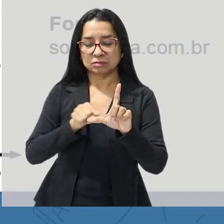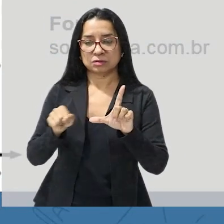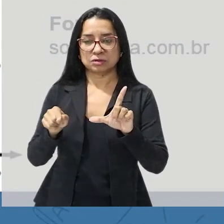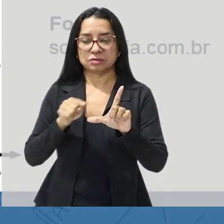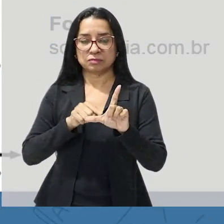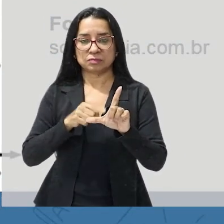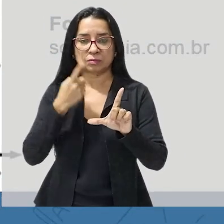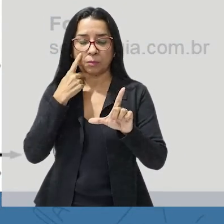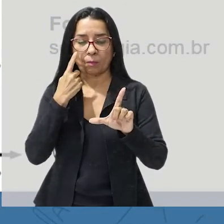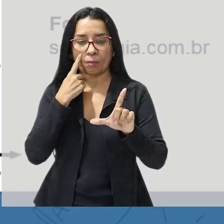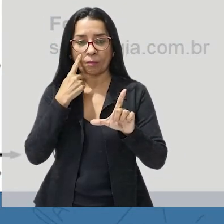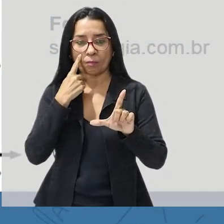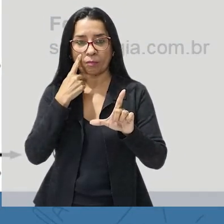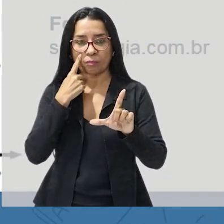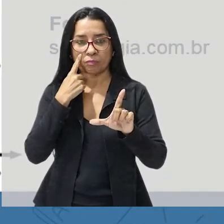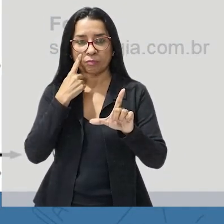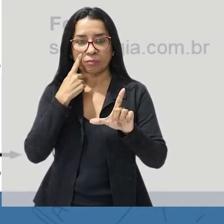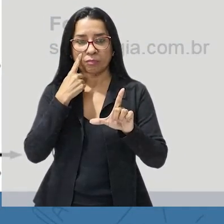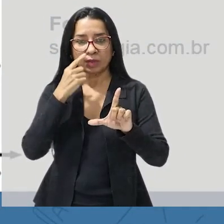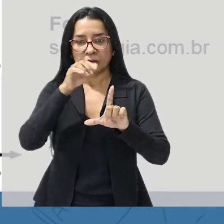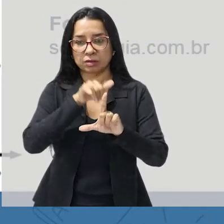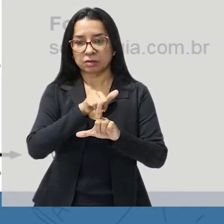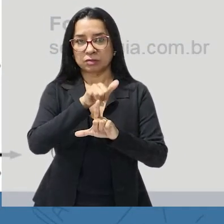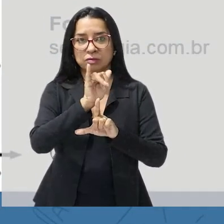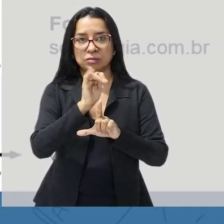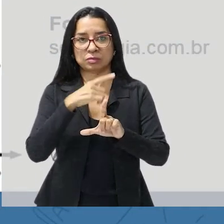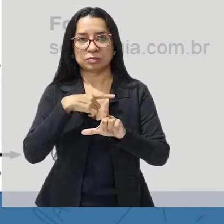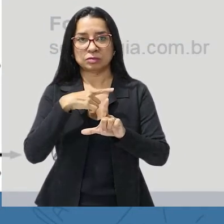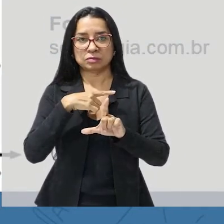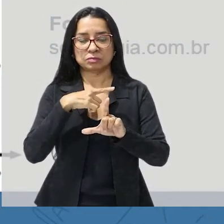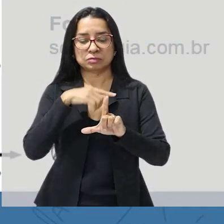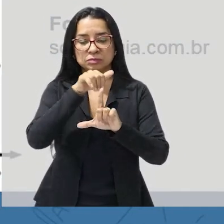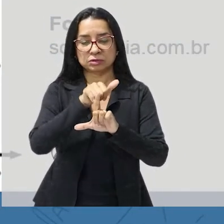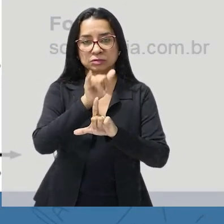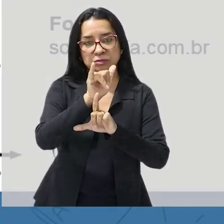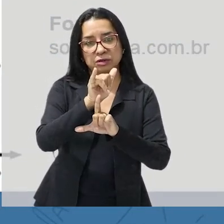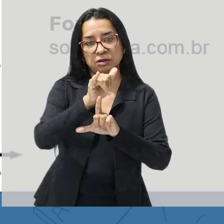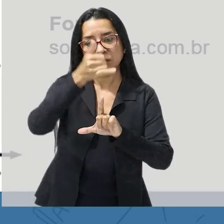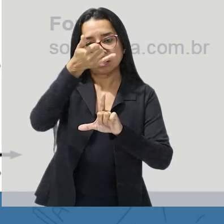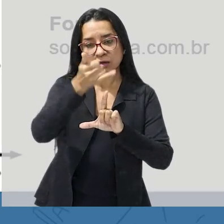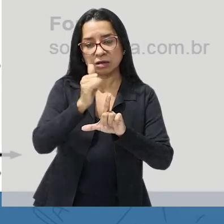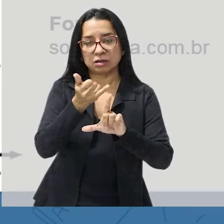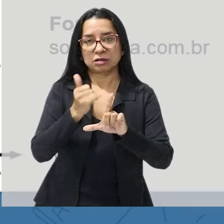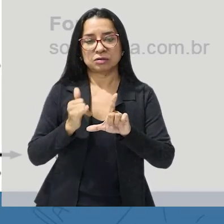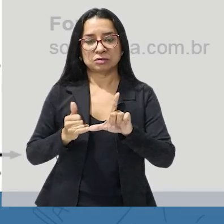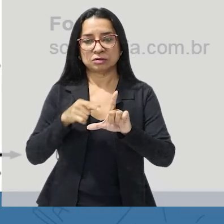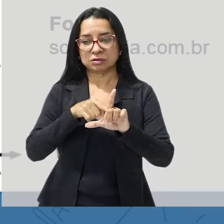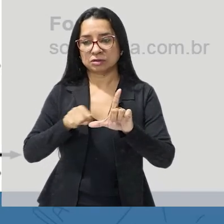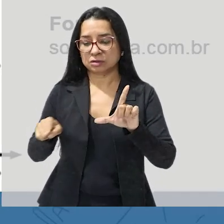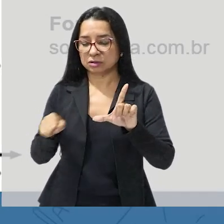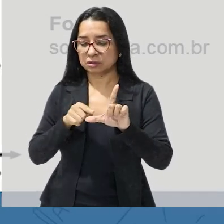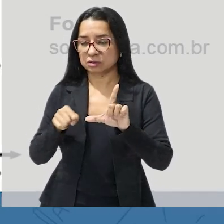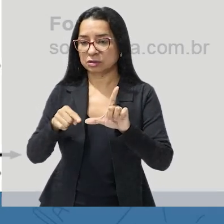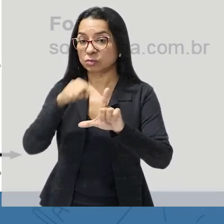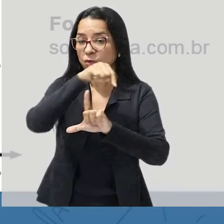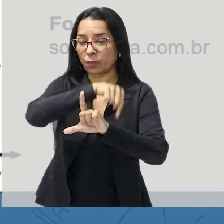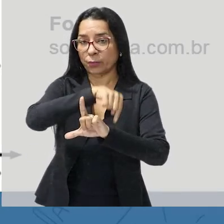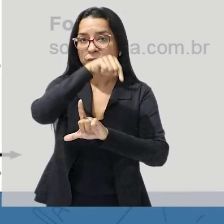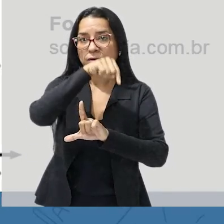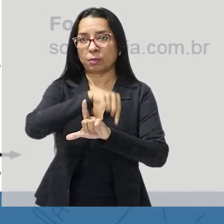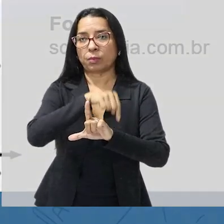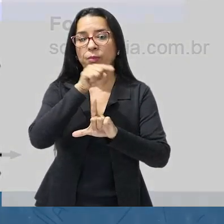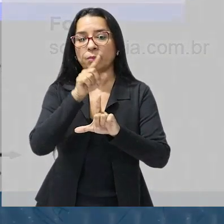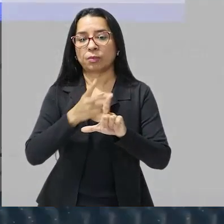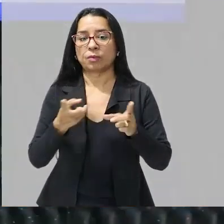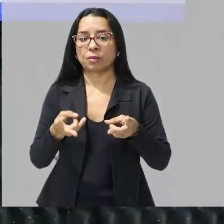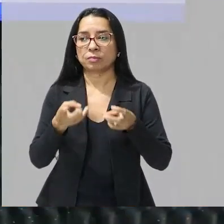olha só no eixo y nós temos a energia no eixo x nós temos o tempo então